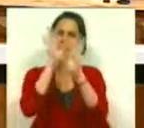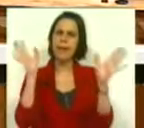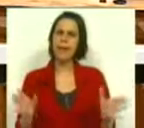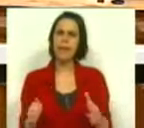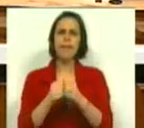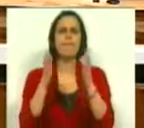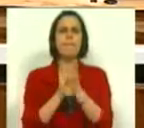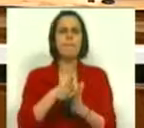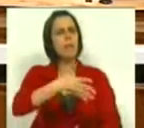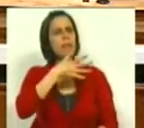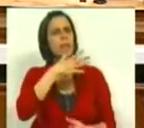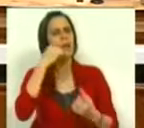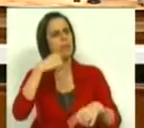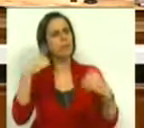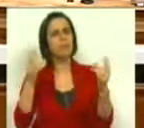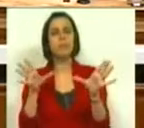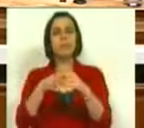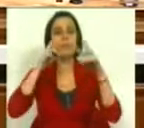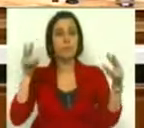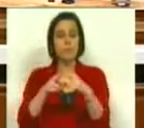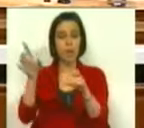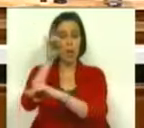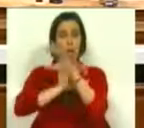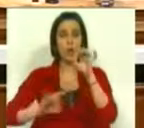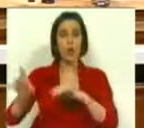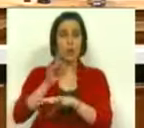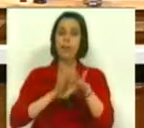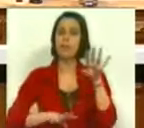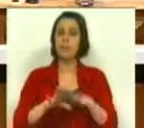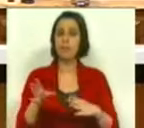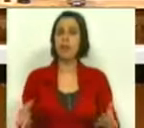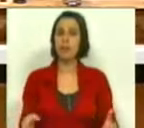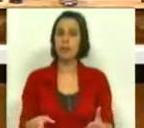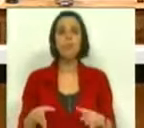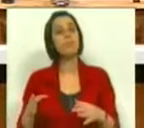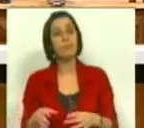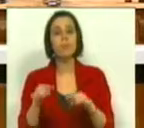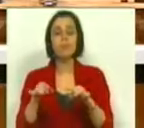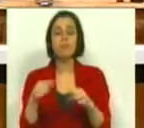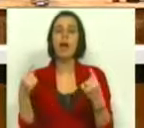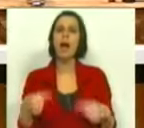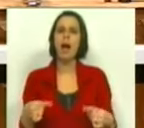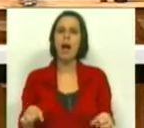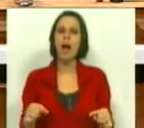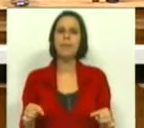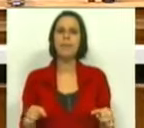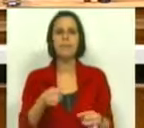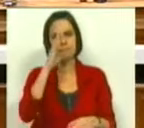em todas as declarações das cimeiras europeias que se têm realizado. E onde há uma